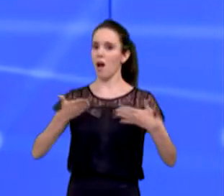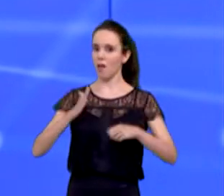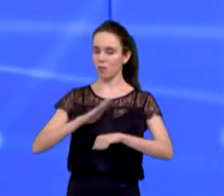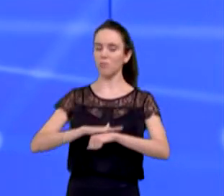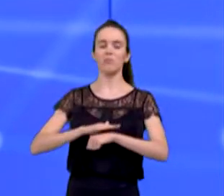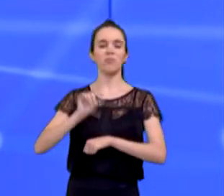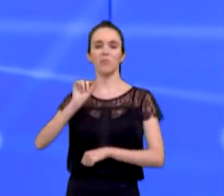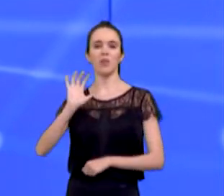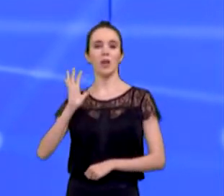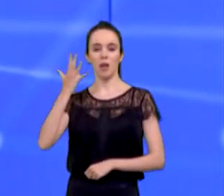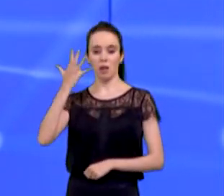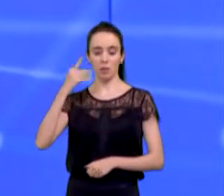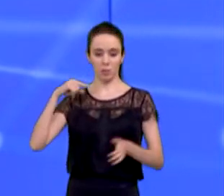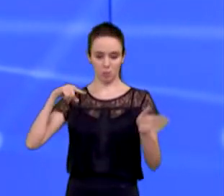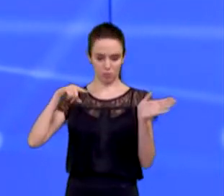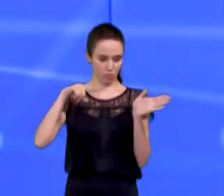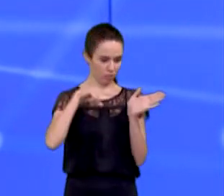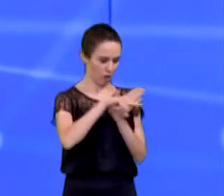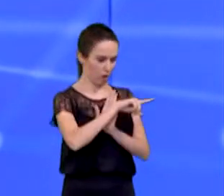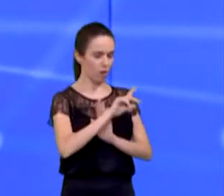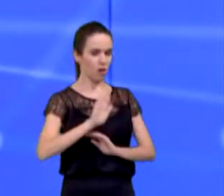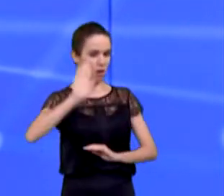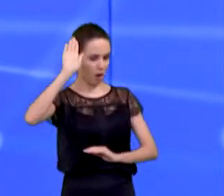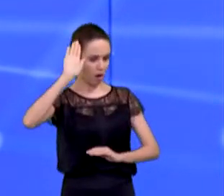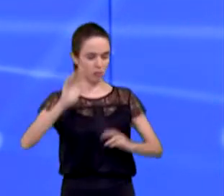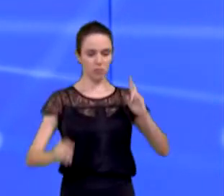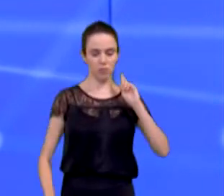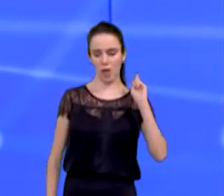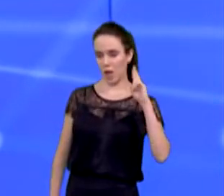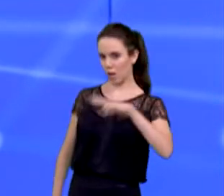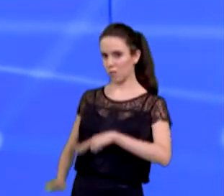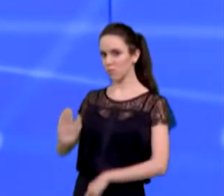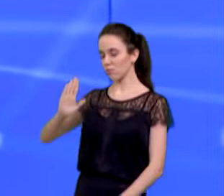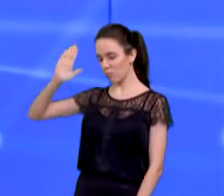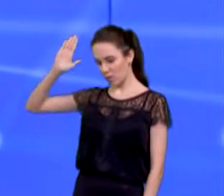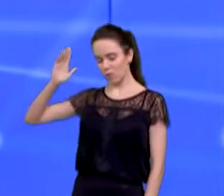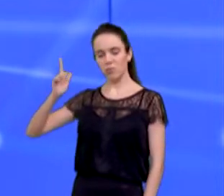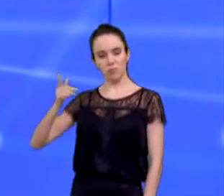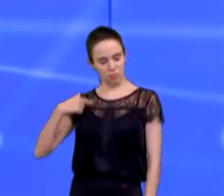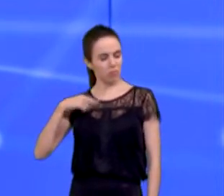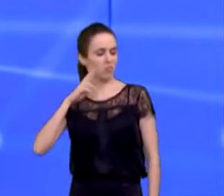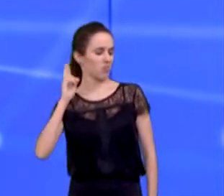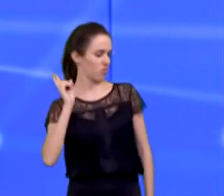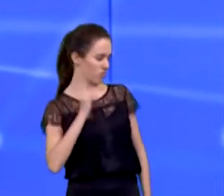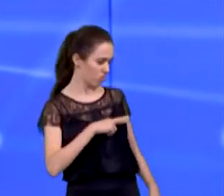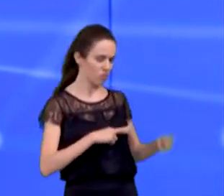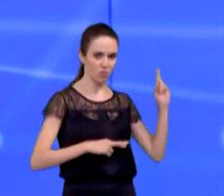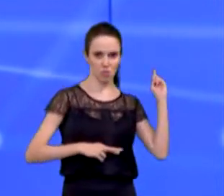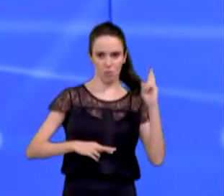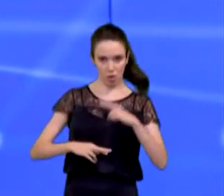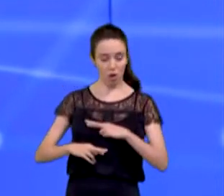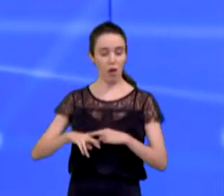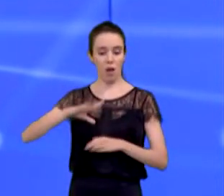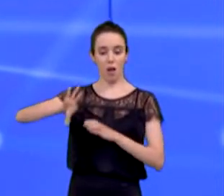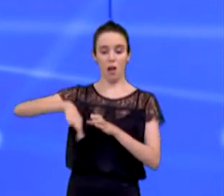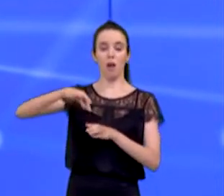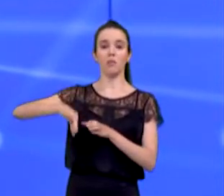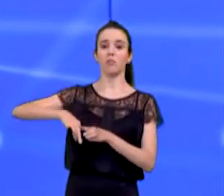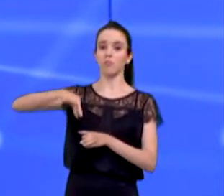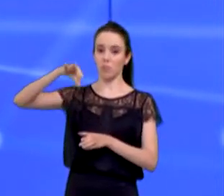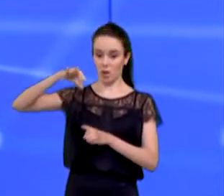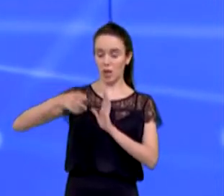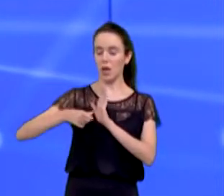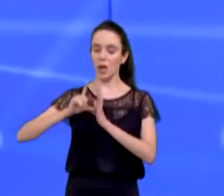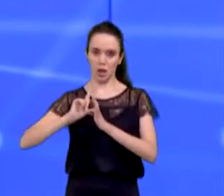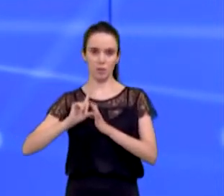candidatos farão perguntas entre si, com direito à réplica e à tréplica, conforme acordo e sorteio realizados